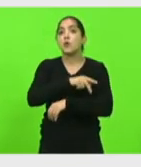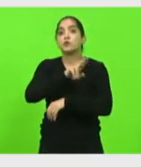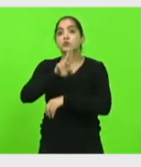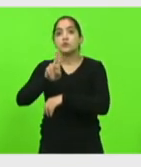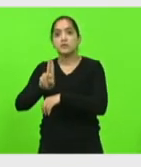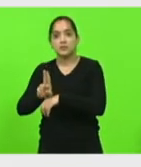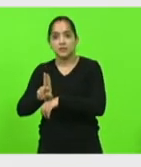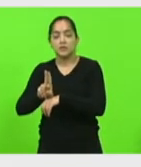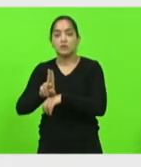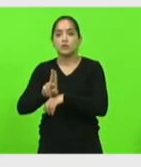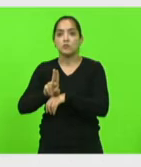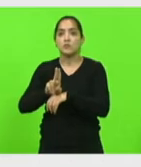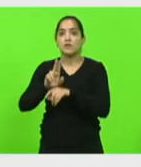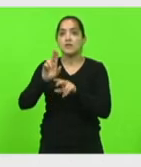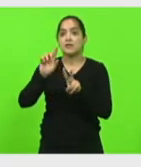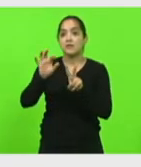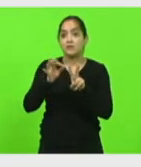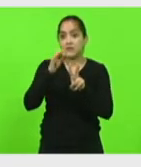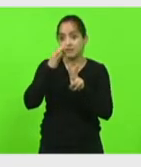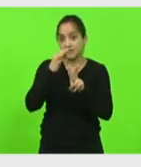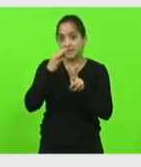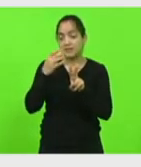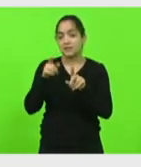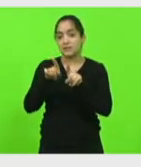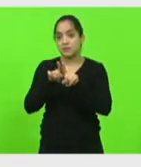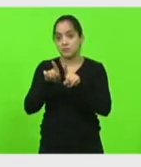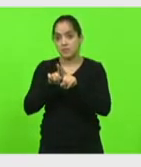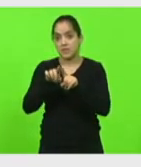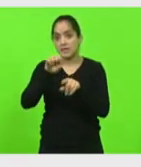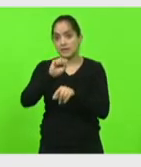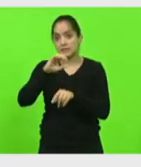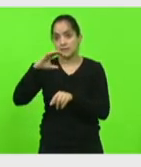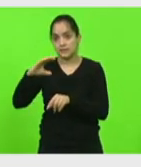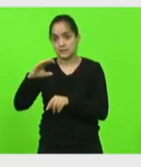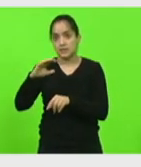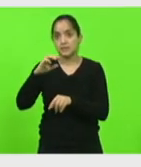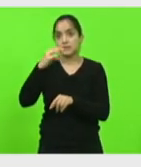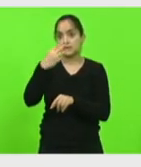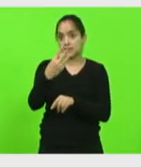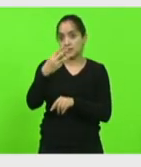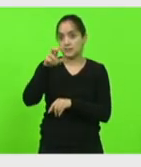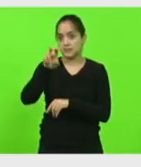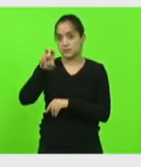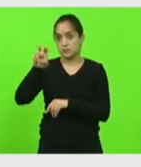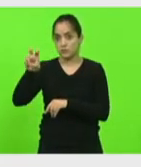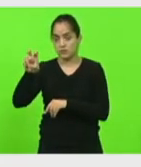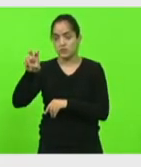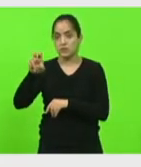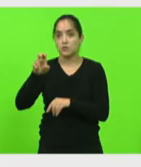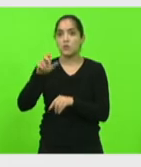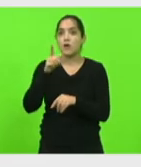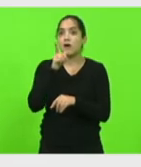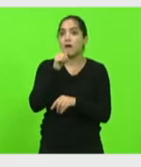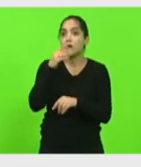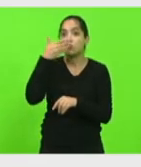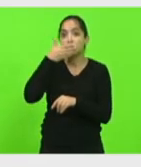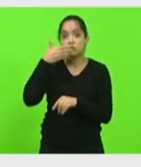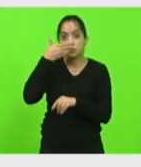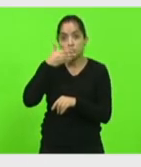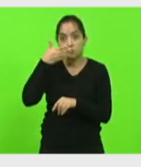Videira a SC 355 Passeio por Lá Água Doce Treze Tilhas